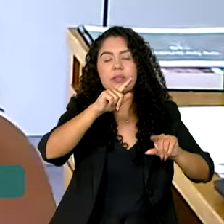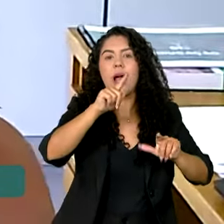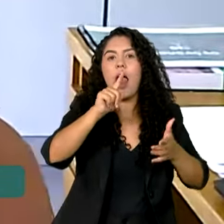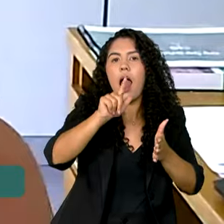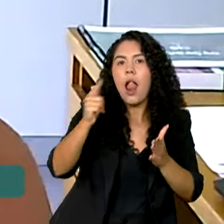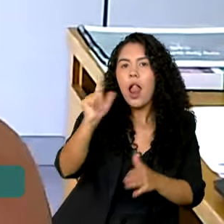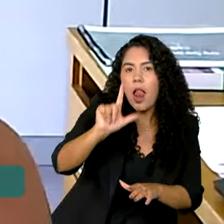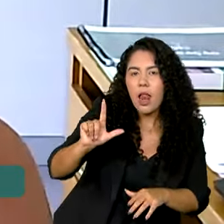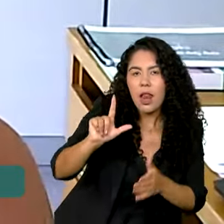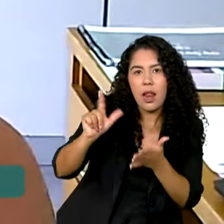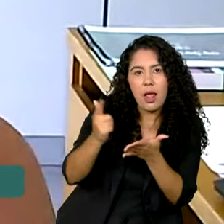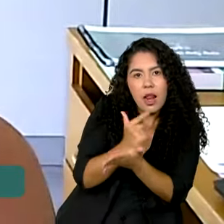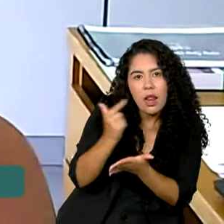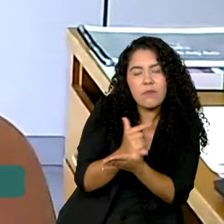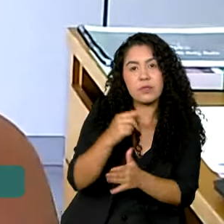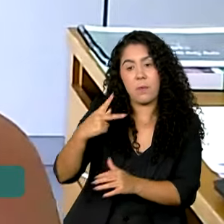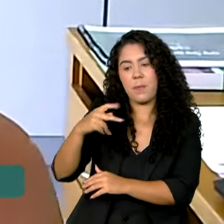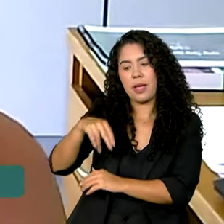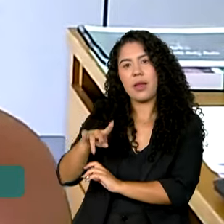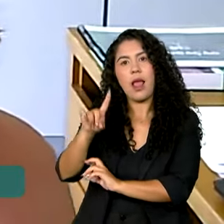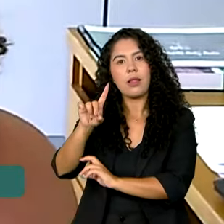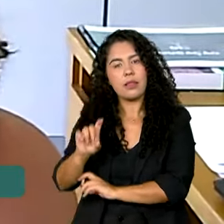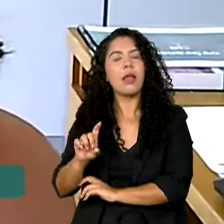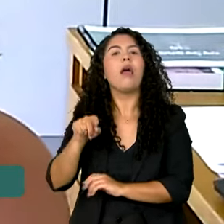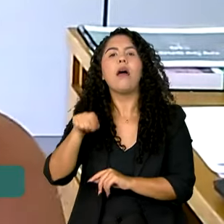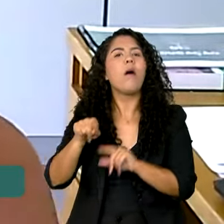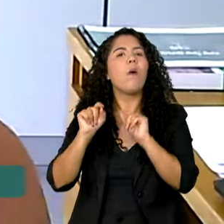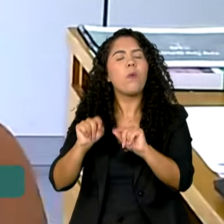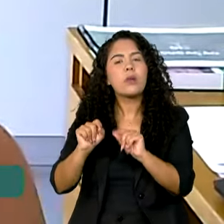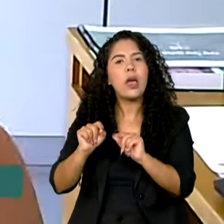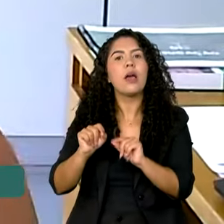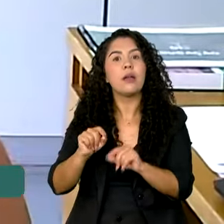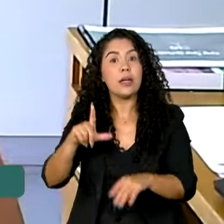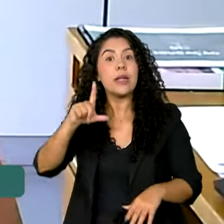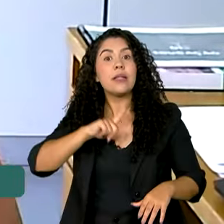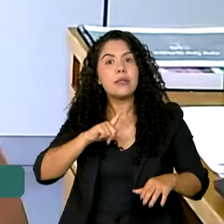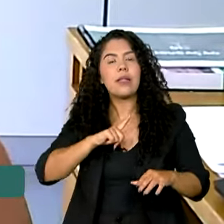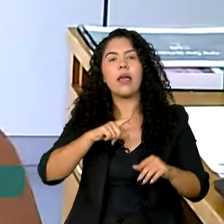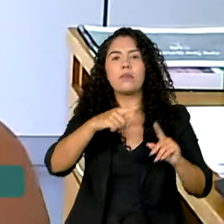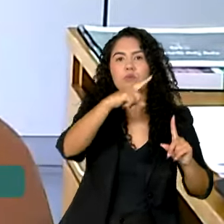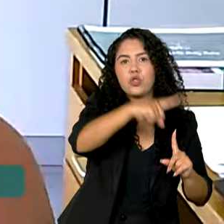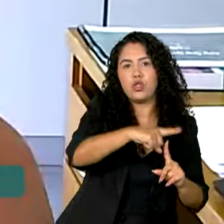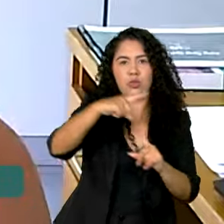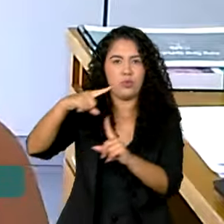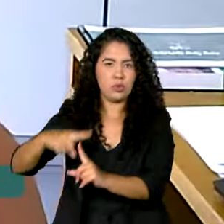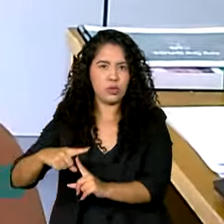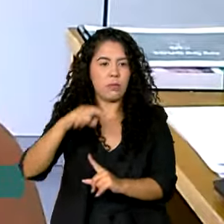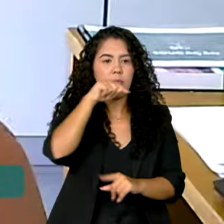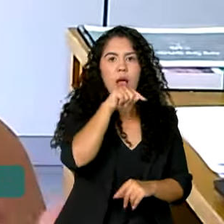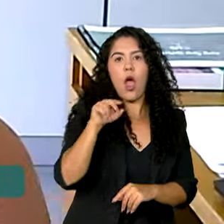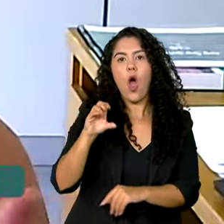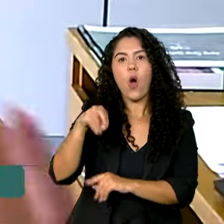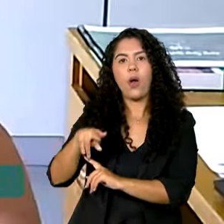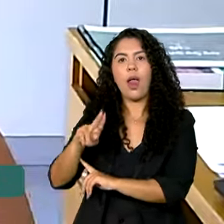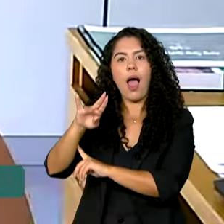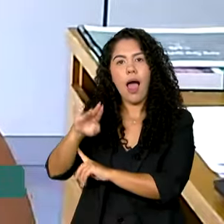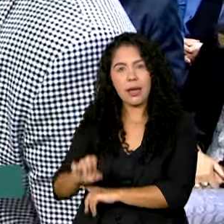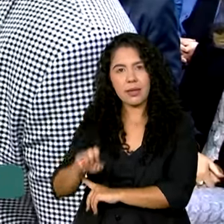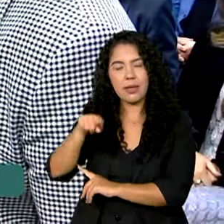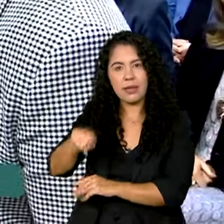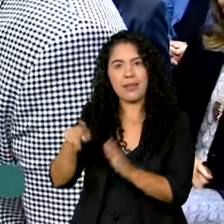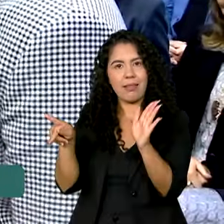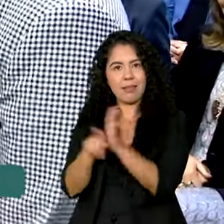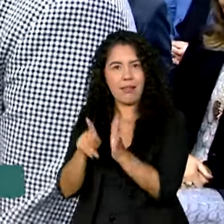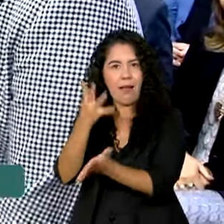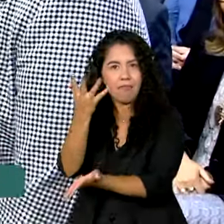eles já têm também a possibilidade, né? Quando a gente compra, eles também têm a versão online, que é a versão em HTML5, que é a versão digital.